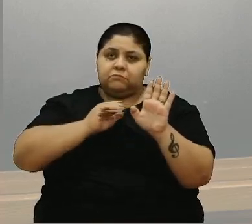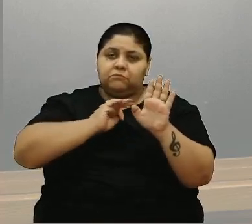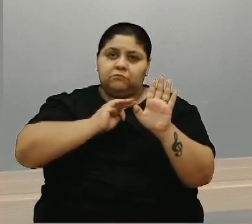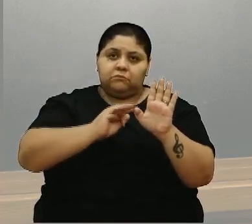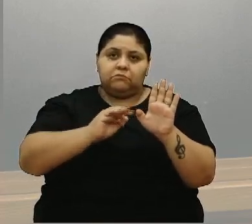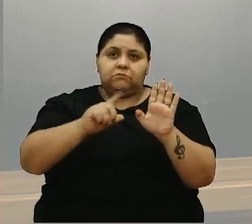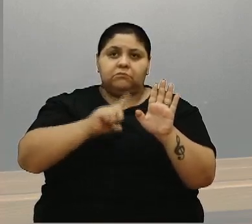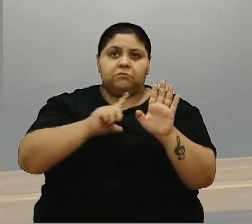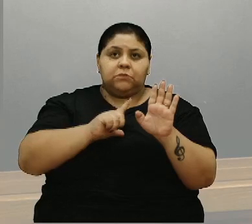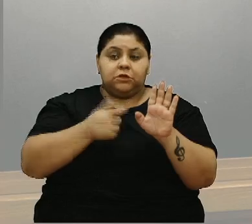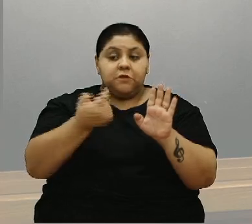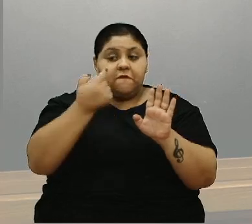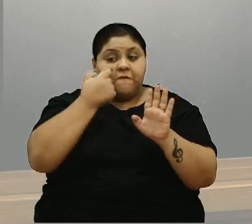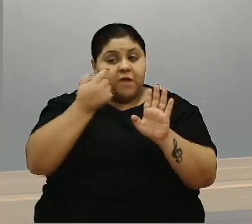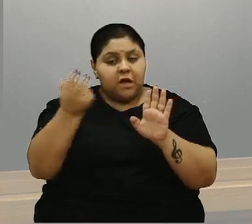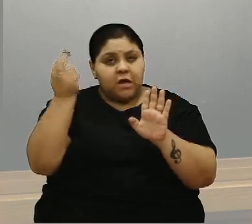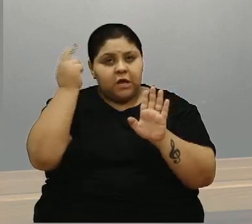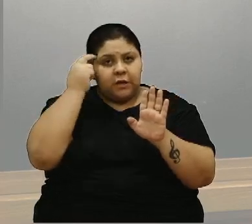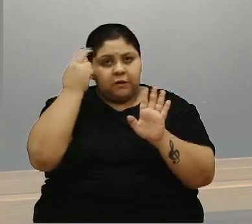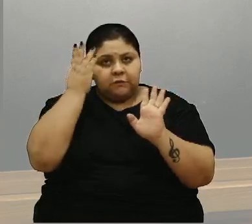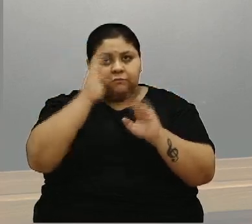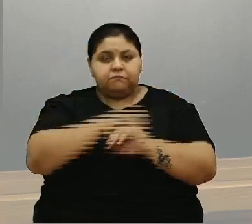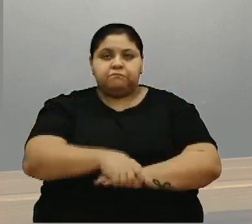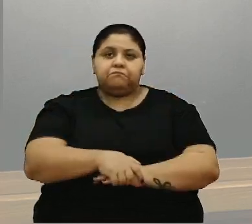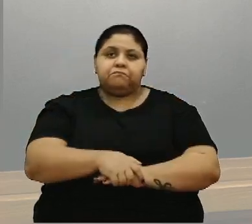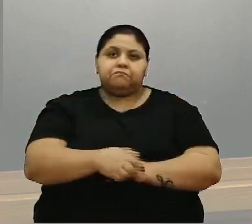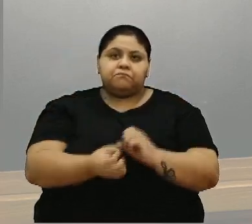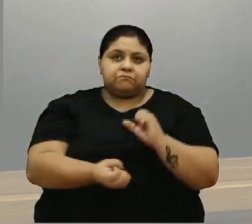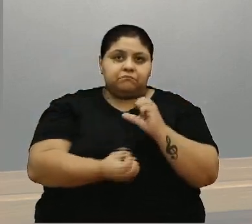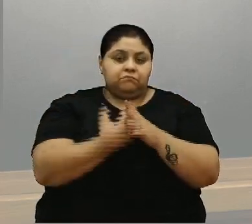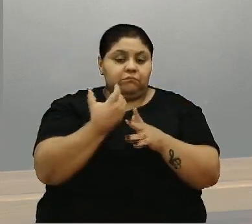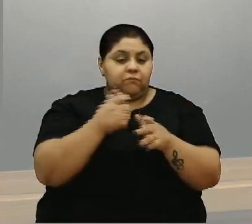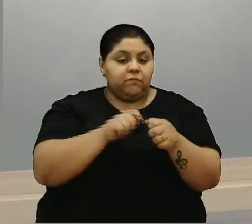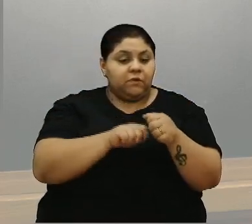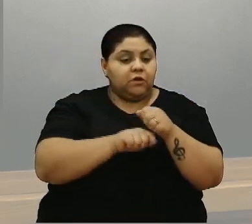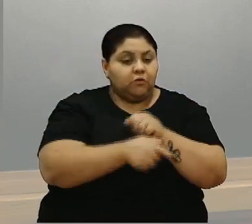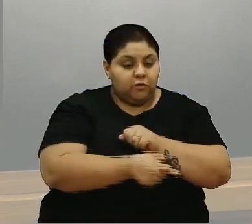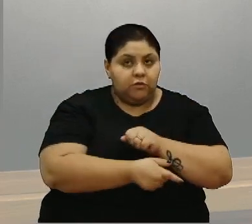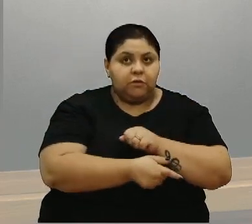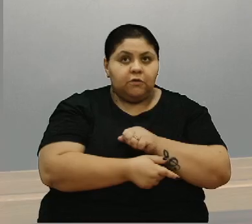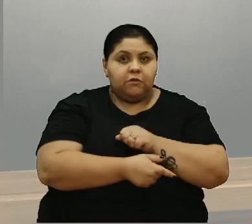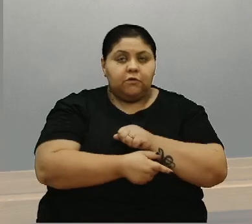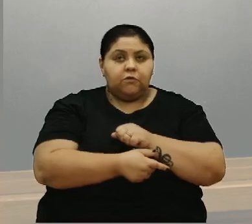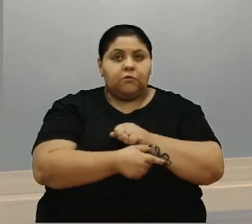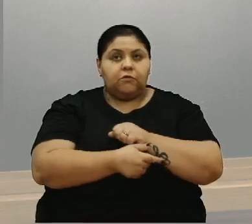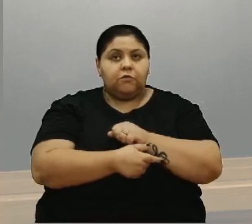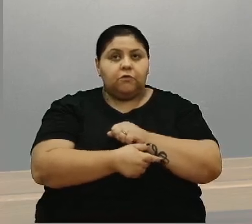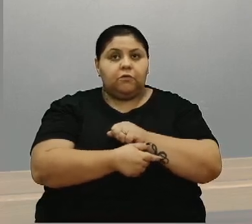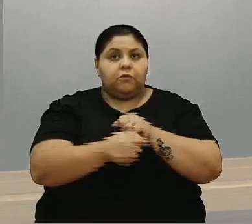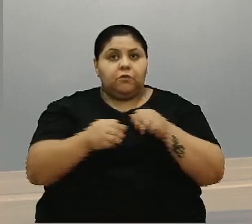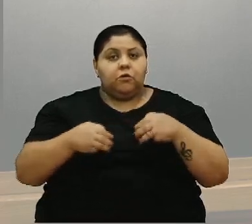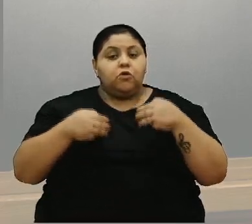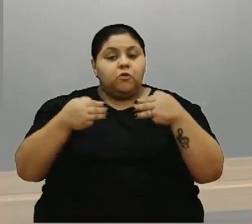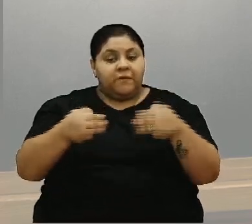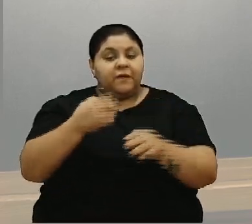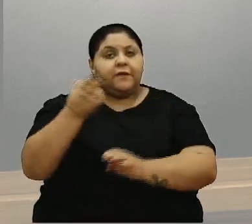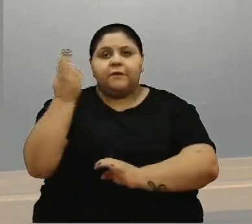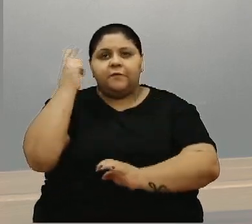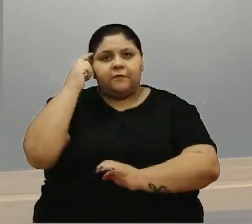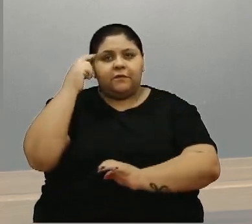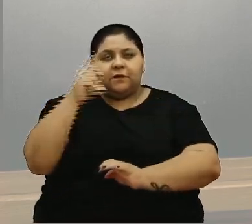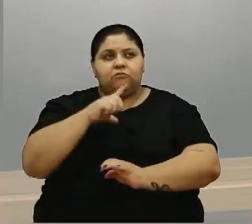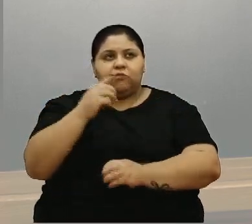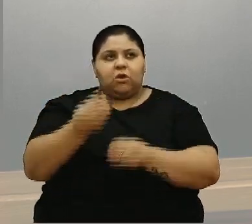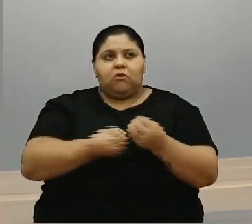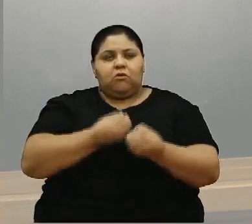tendo de ver a cultura criou e investiu no Ministério da Cultura, então isso não dá para